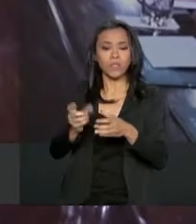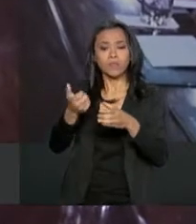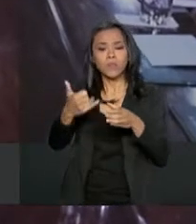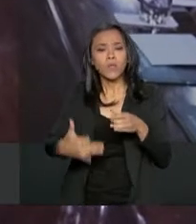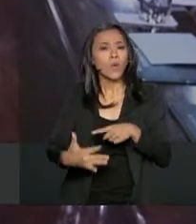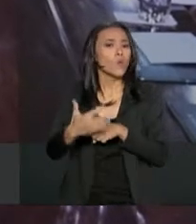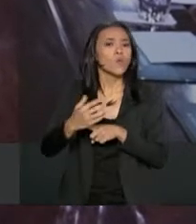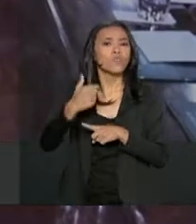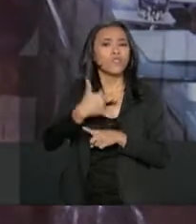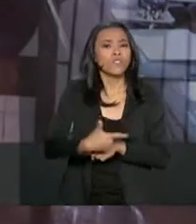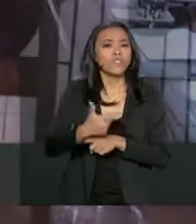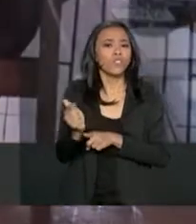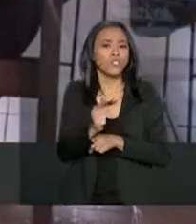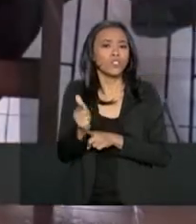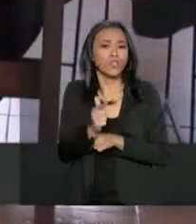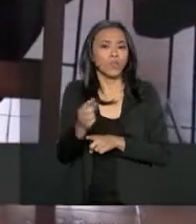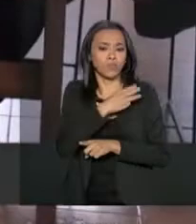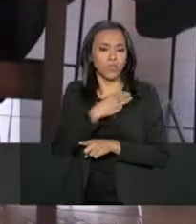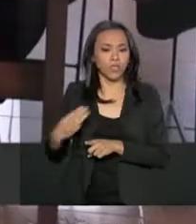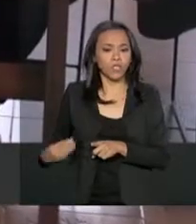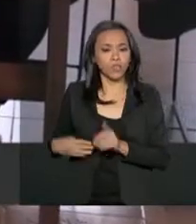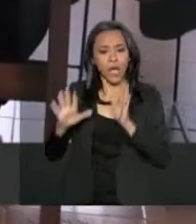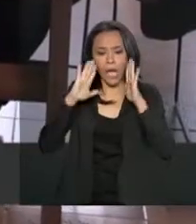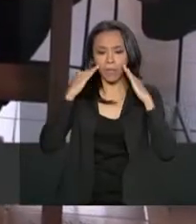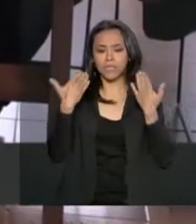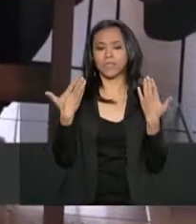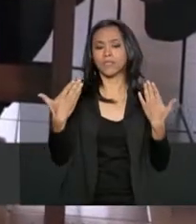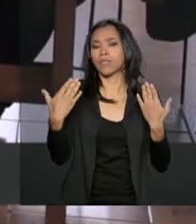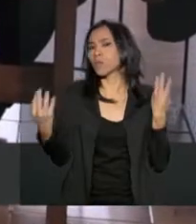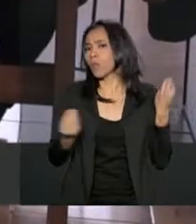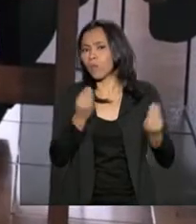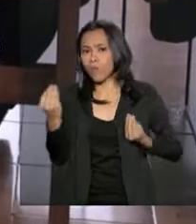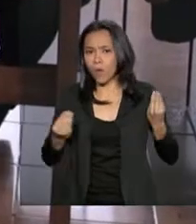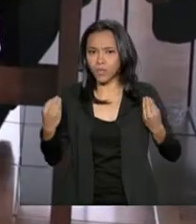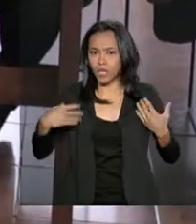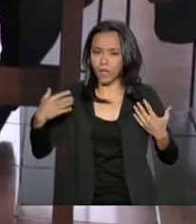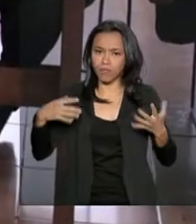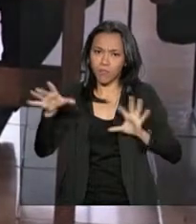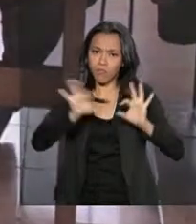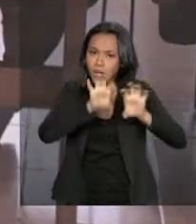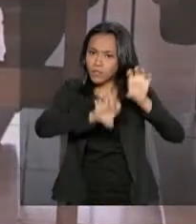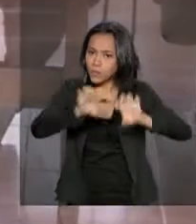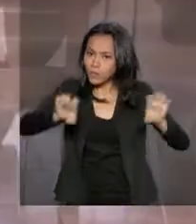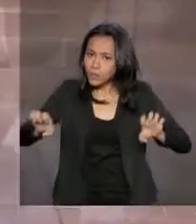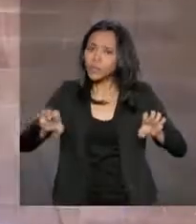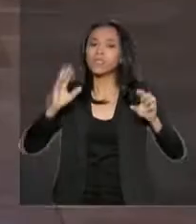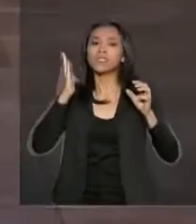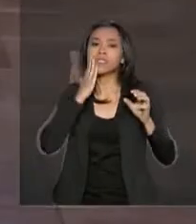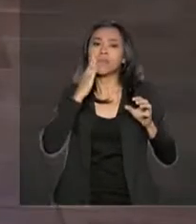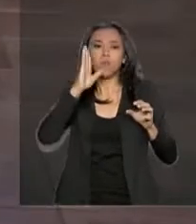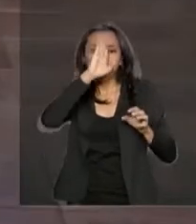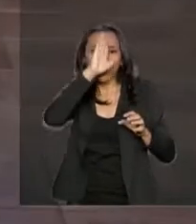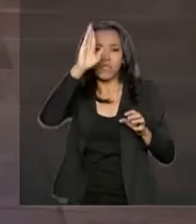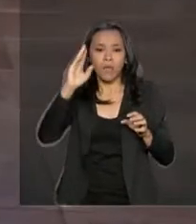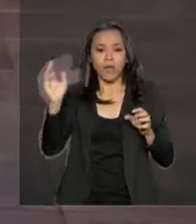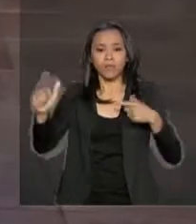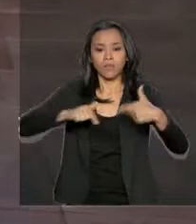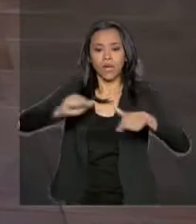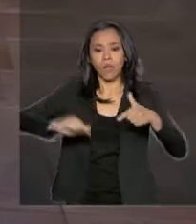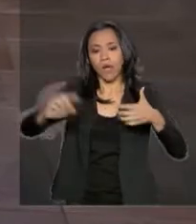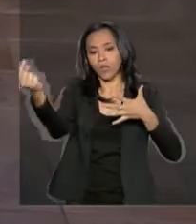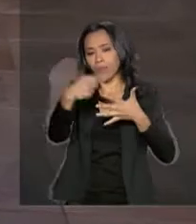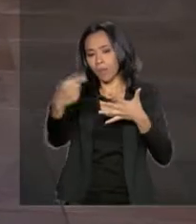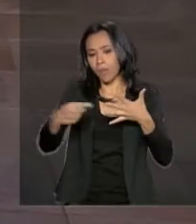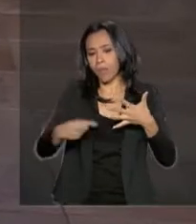estão apresentando a Bolsonaro as estruturas e quais serão as ações prioritárias de cada pasta. Agora há pouco, Bolsonaro